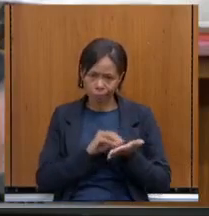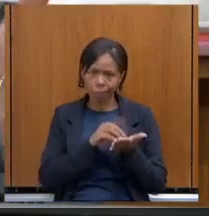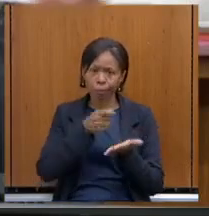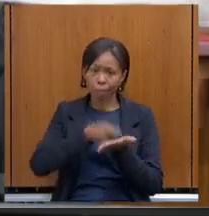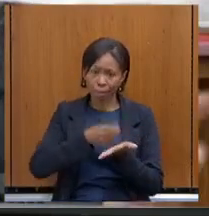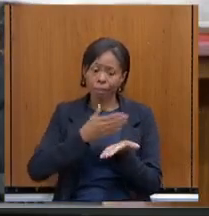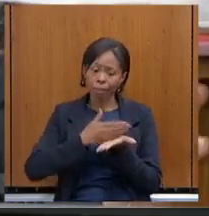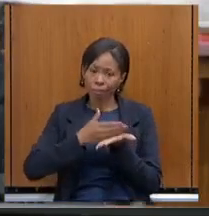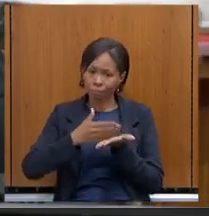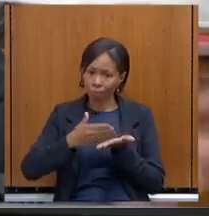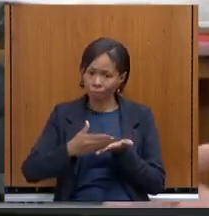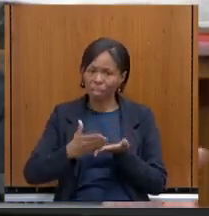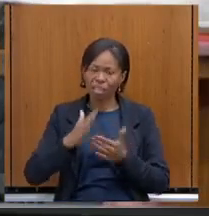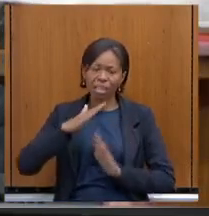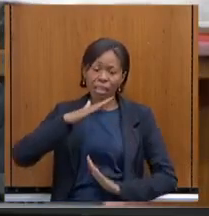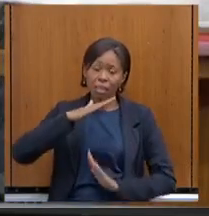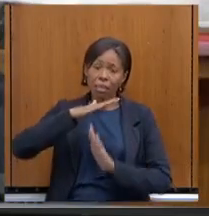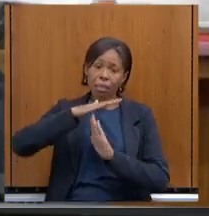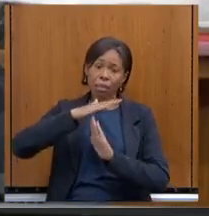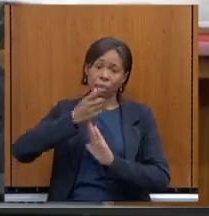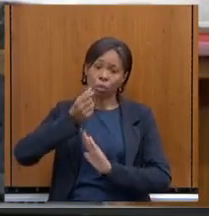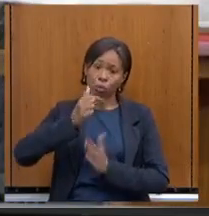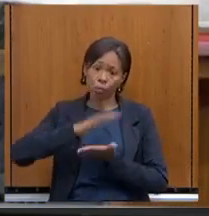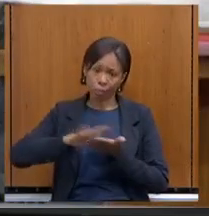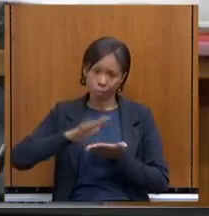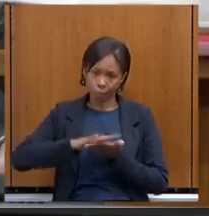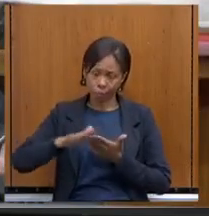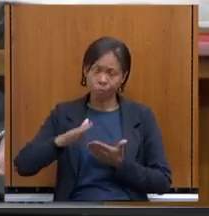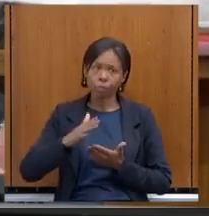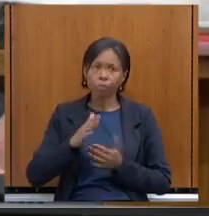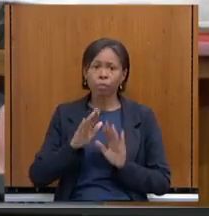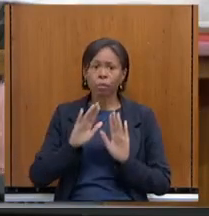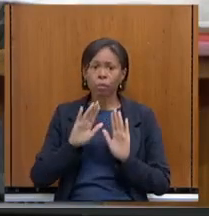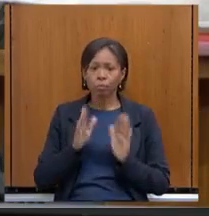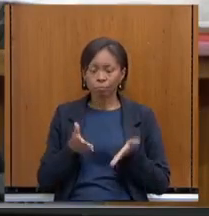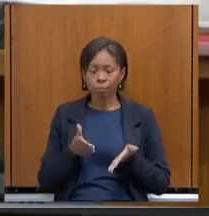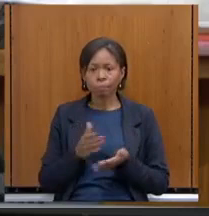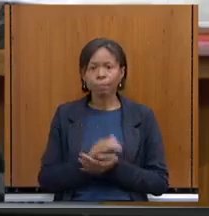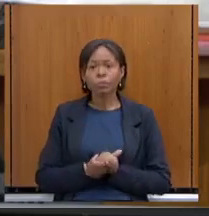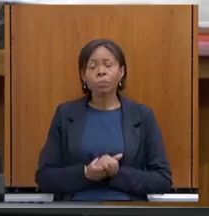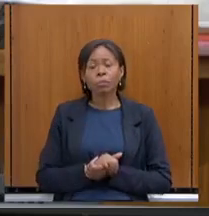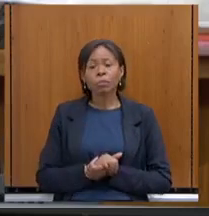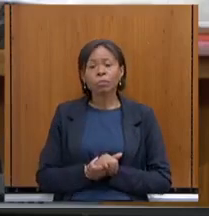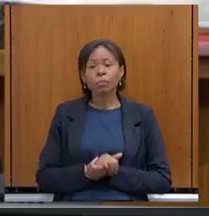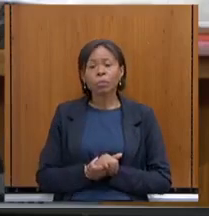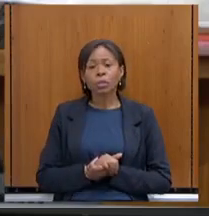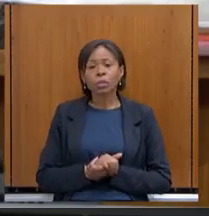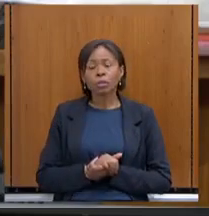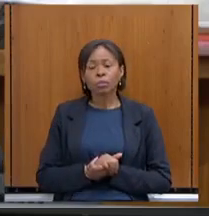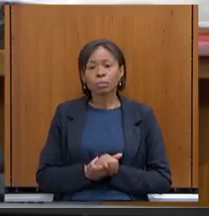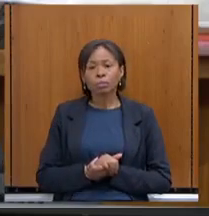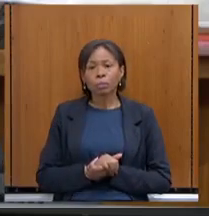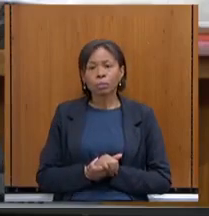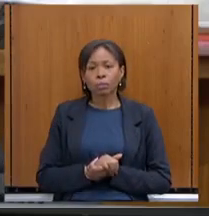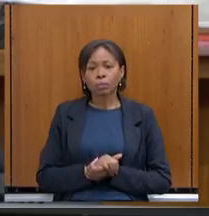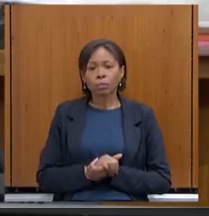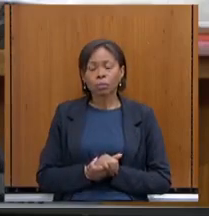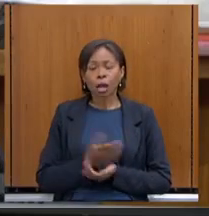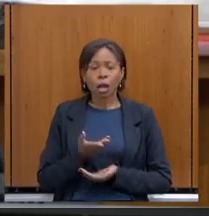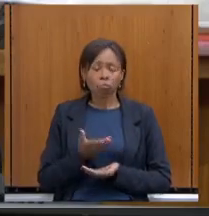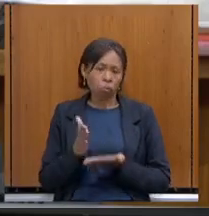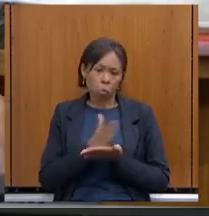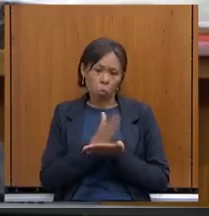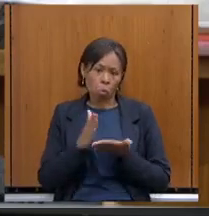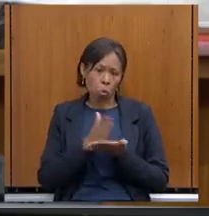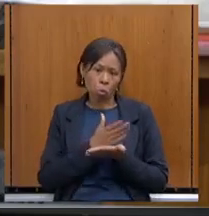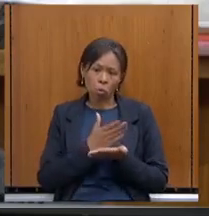teto de gastos, enfim, está ali colocado. Com relação às isenções, não serão alteradas as isenções,